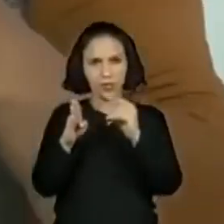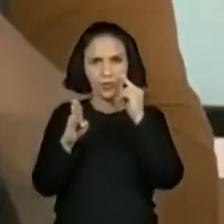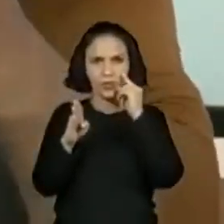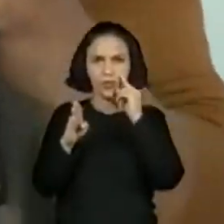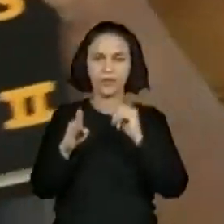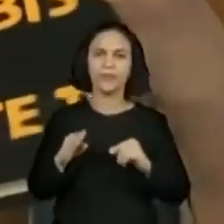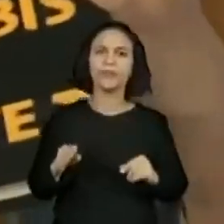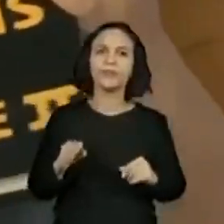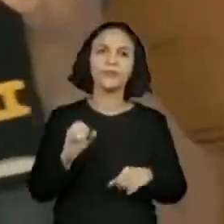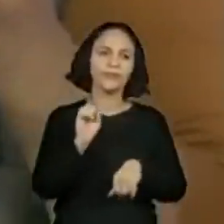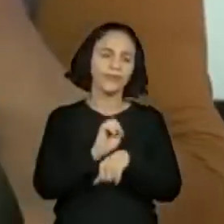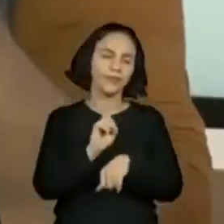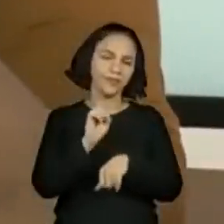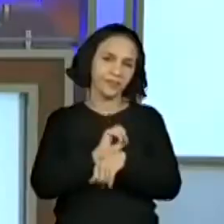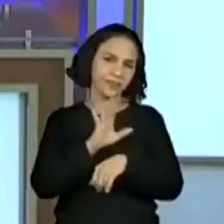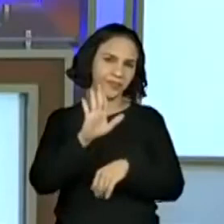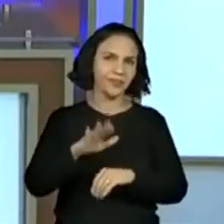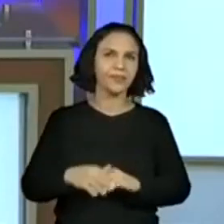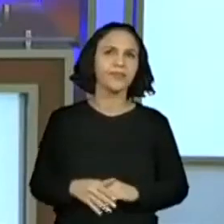Espera aí, pessoal.